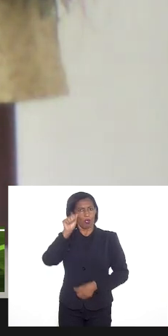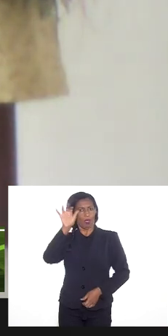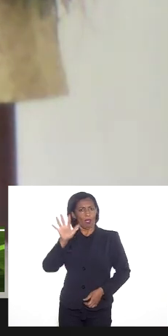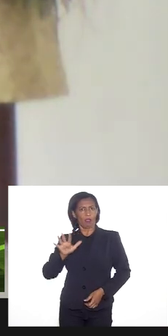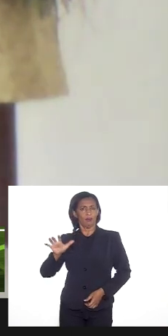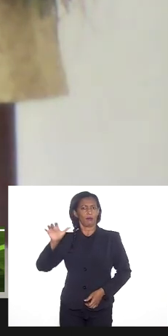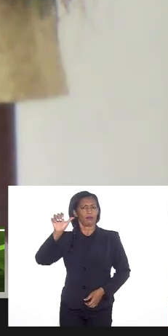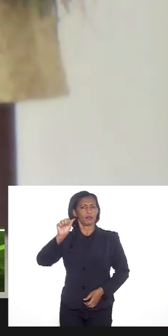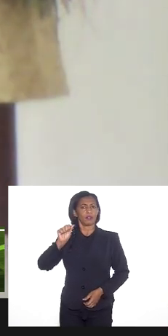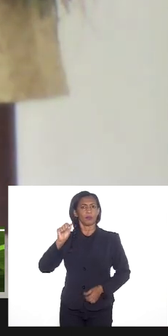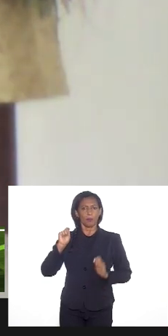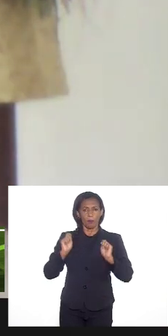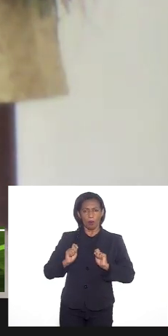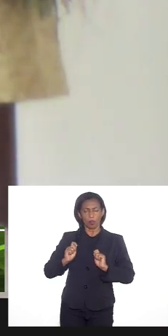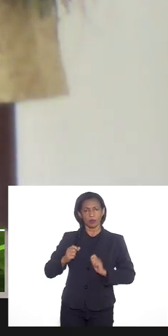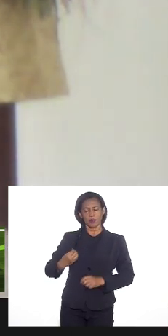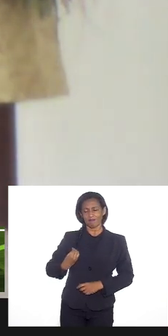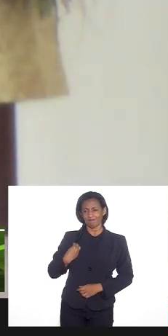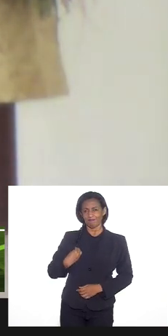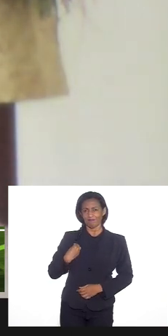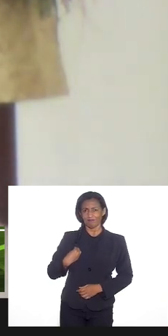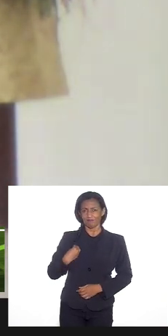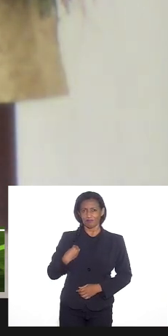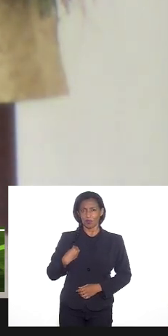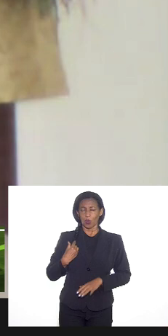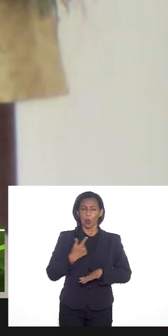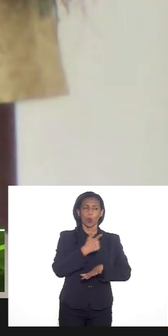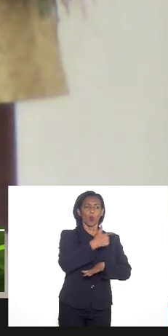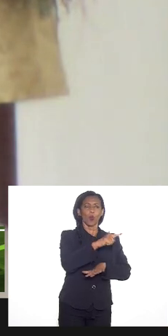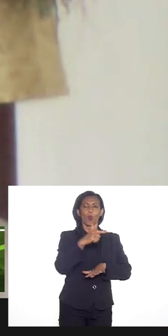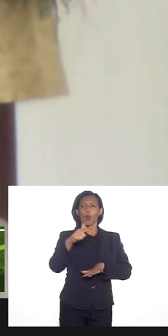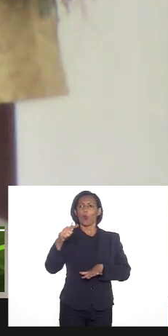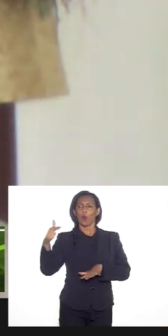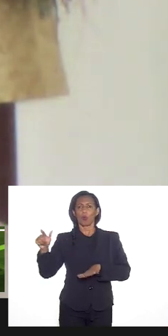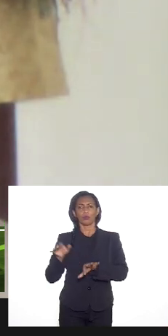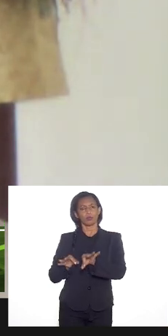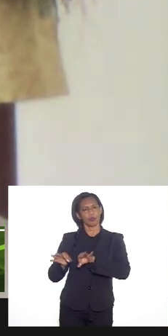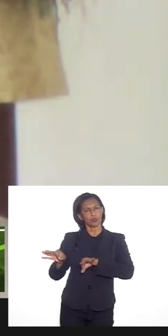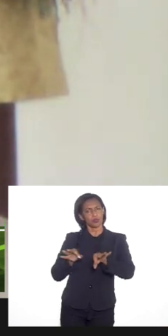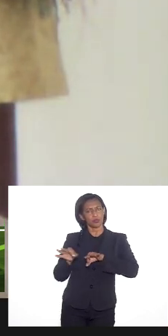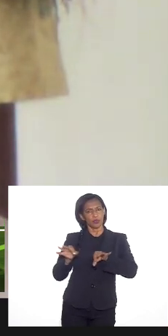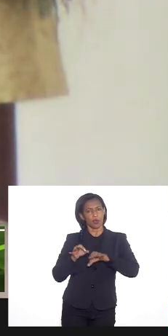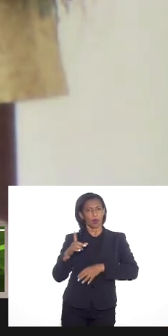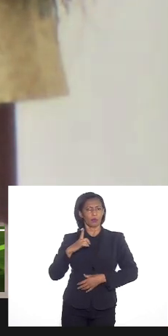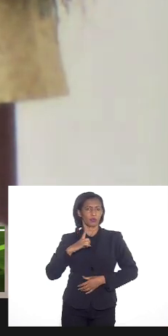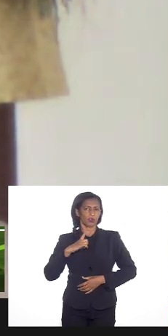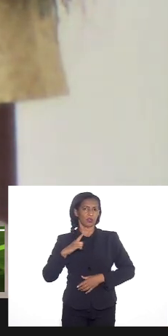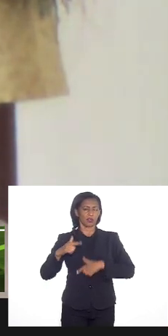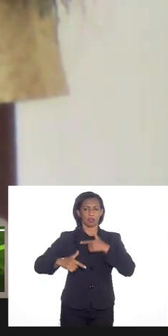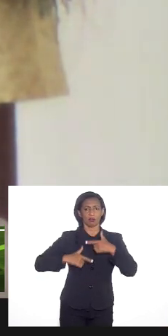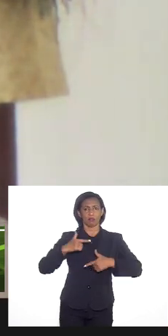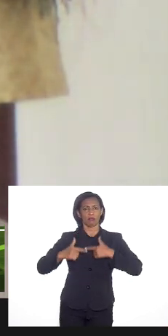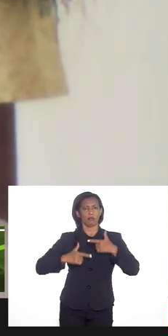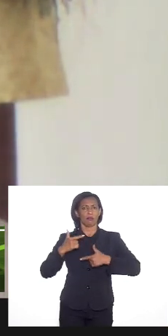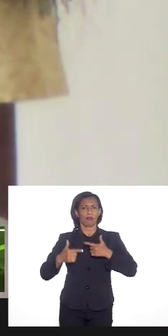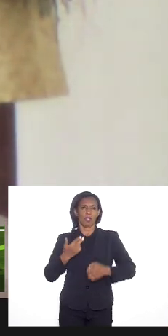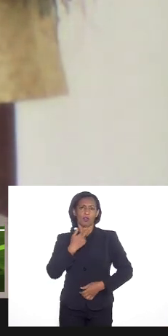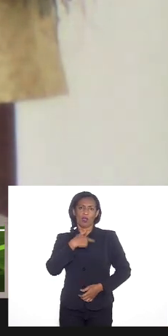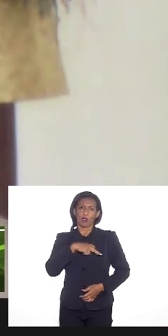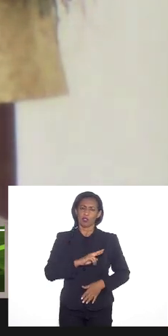possa realmente conviver com outras formas de conceber sua dinâmica religiosa,